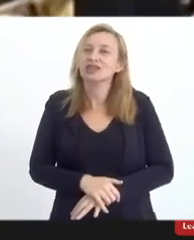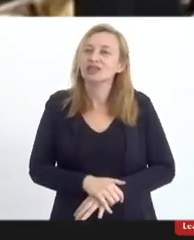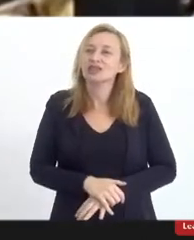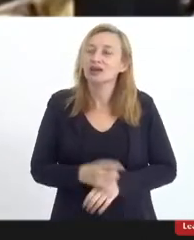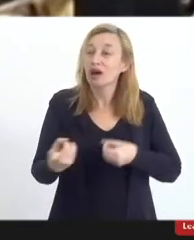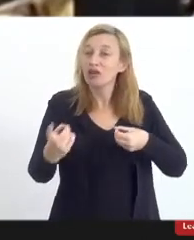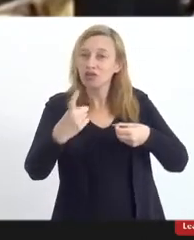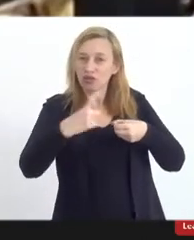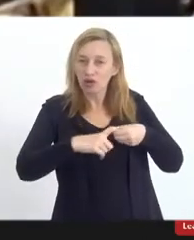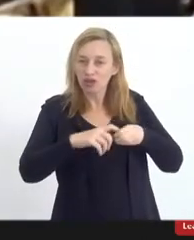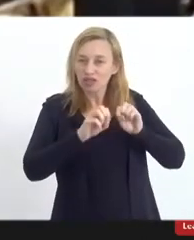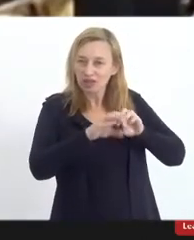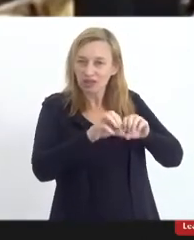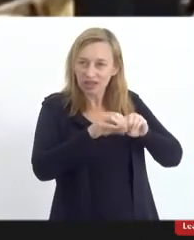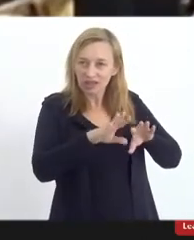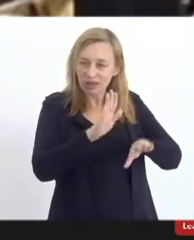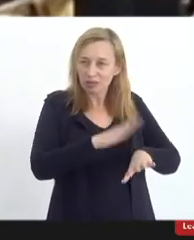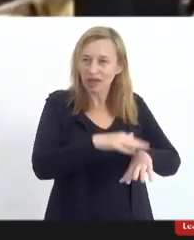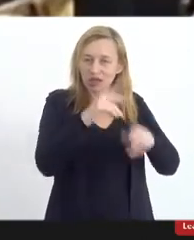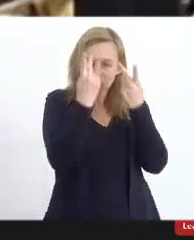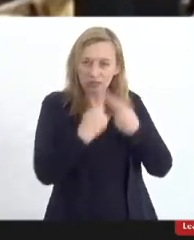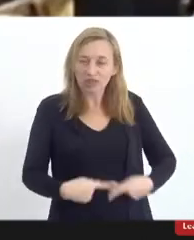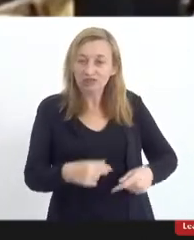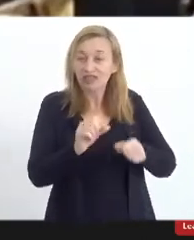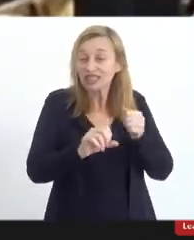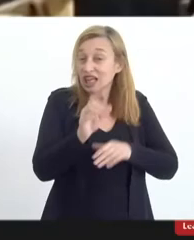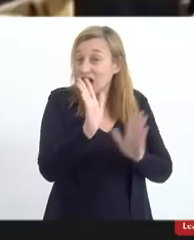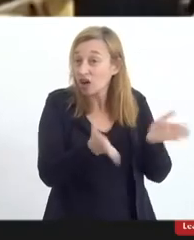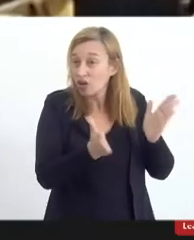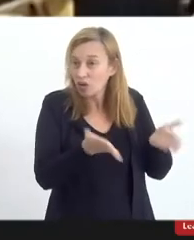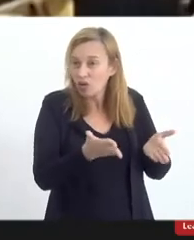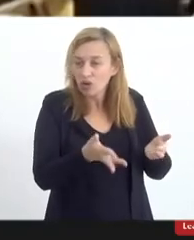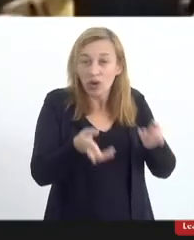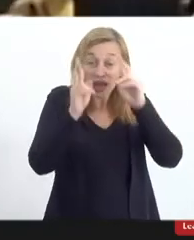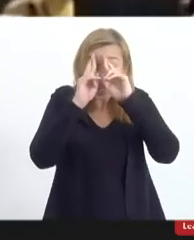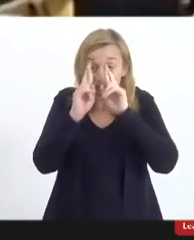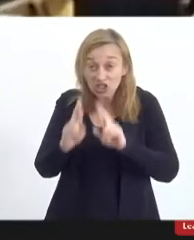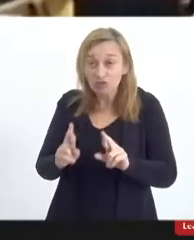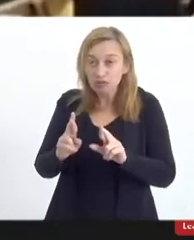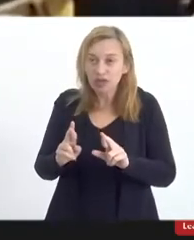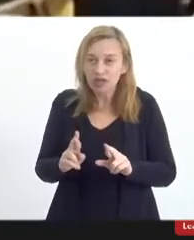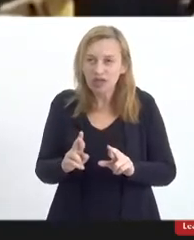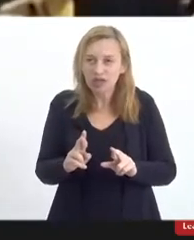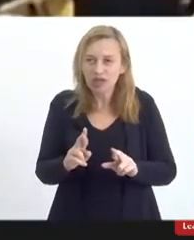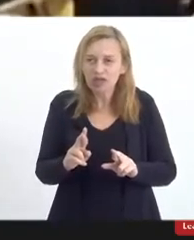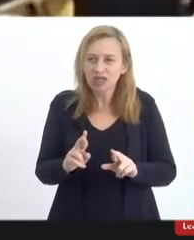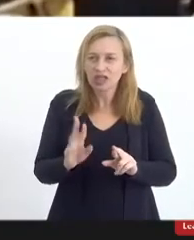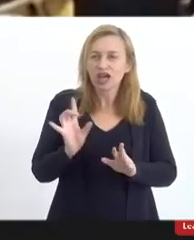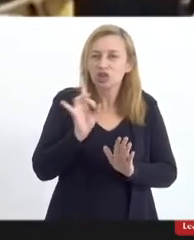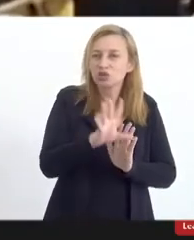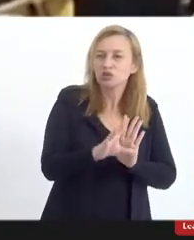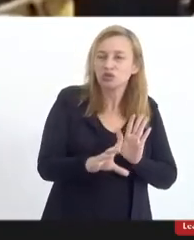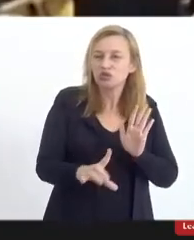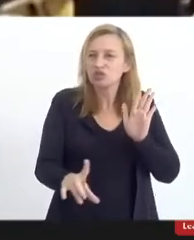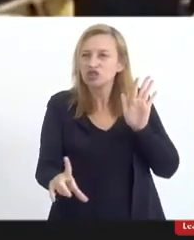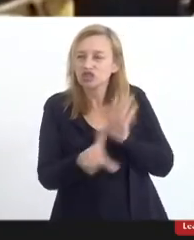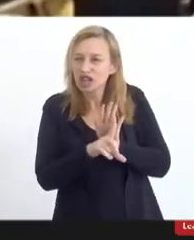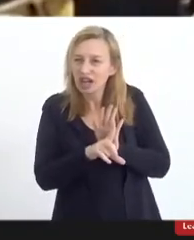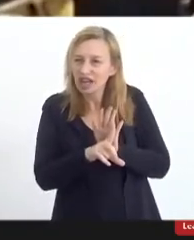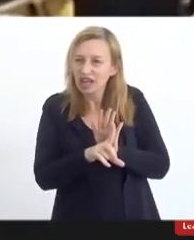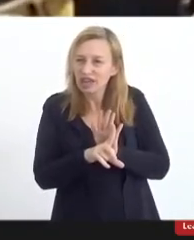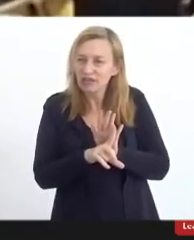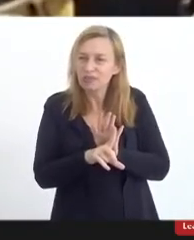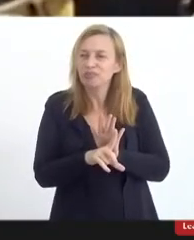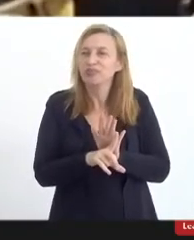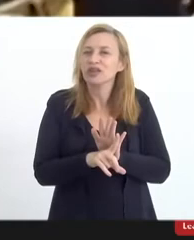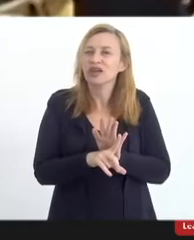retorno da Educação Mais Humana que nós estamos fazendo agora, é o respeito às últimas legislações que foram